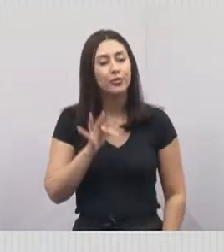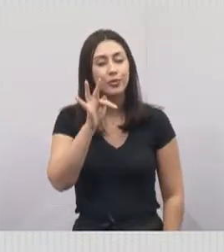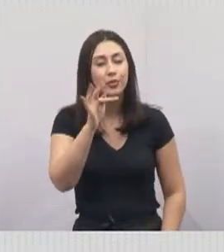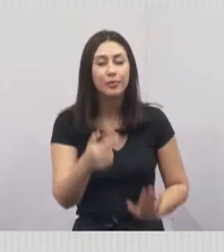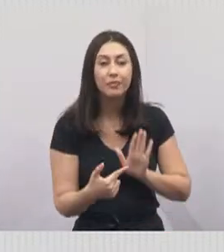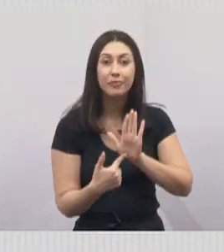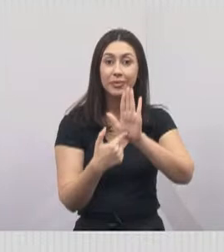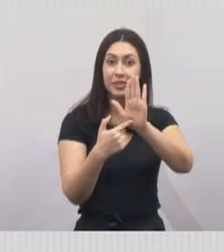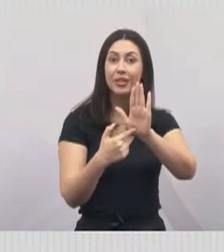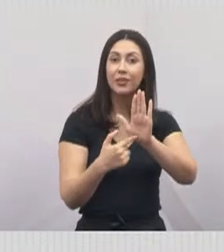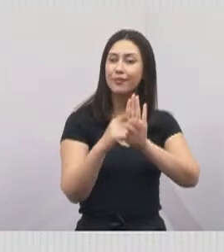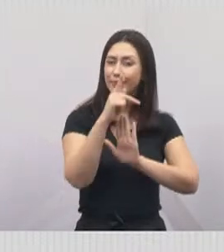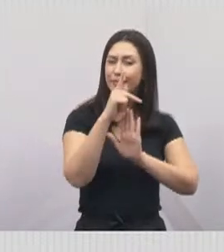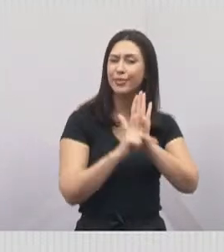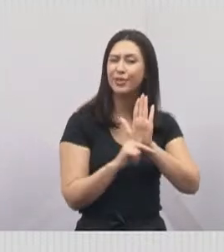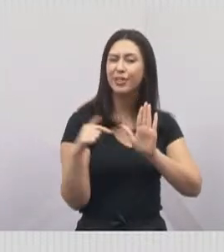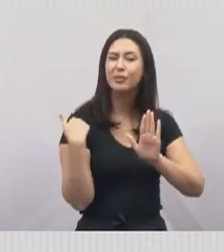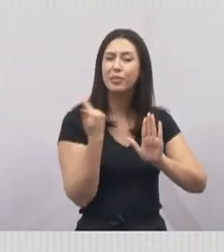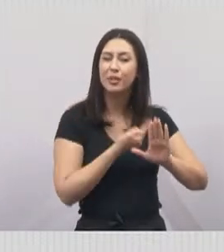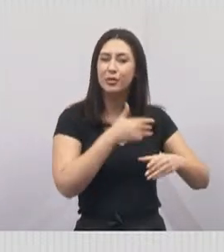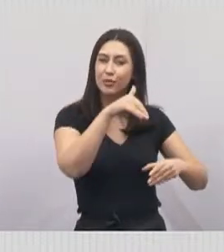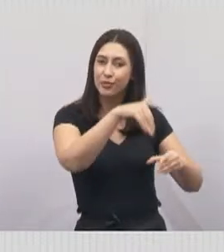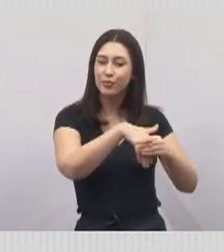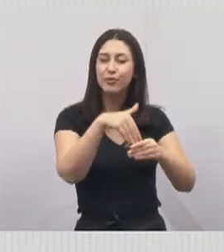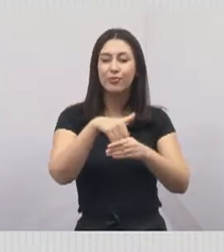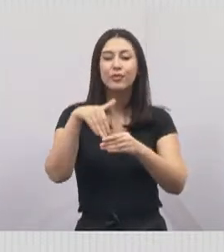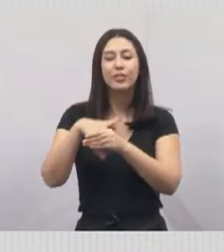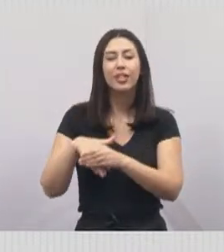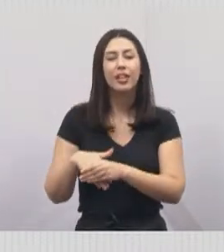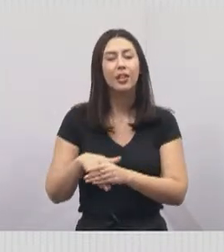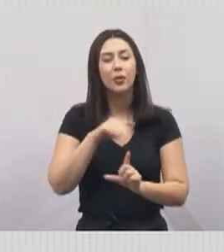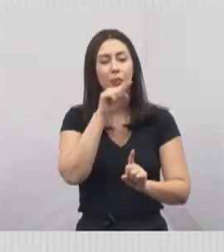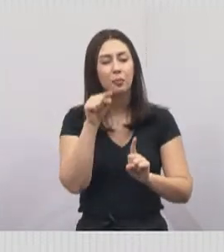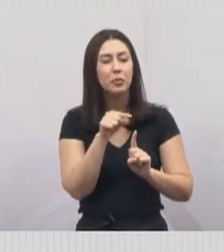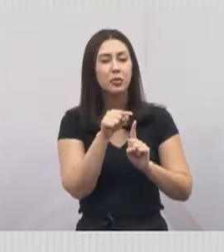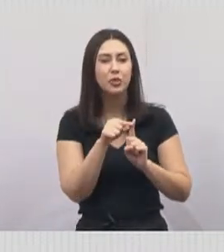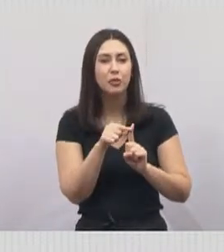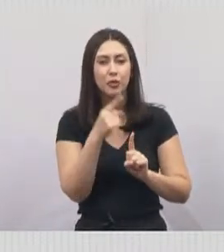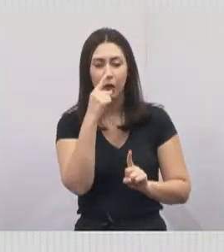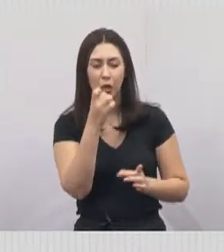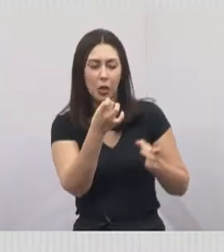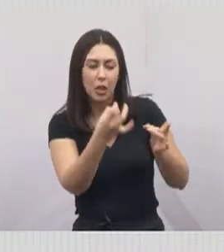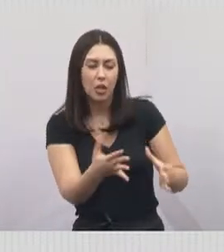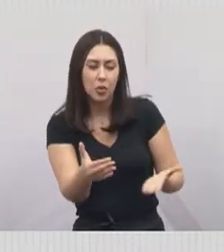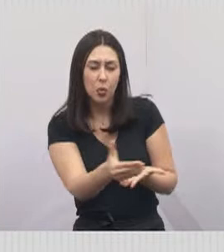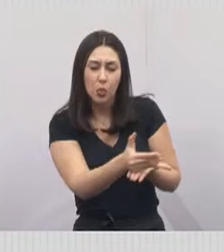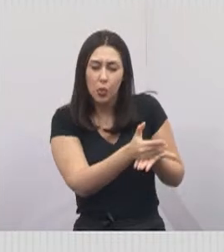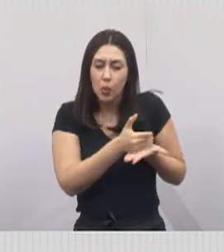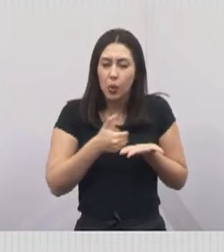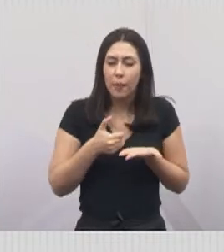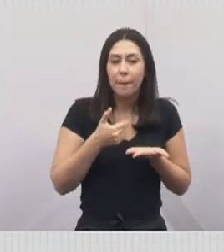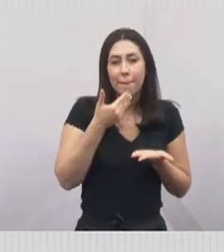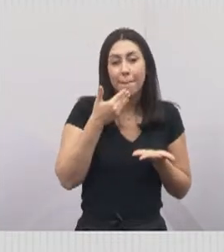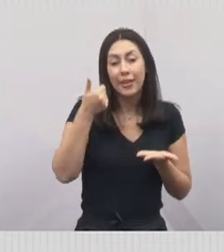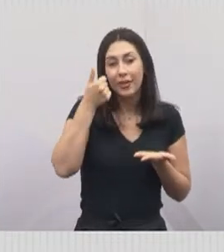um projeto para que essa casa aprecie, para que a gente possa melhorar a nossa coleta de lixo sólido.